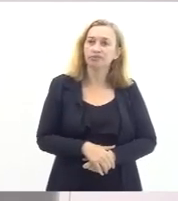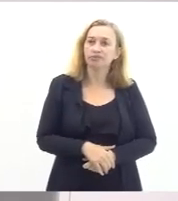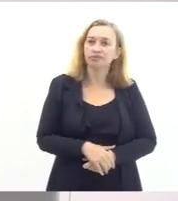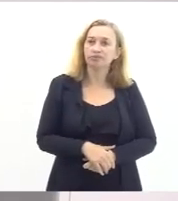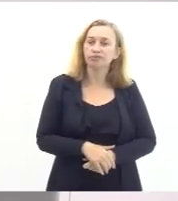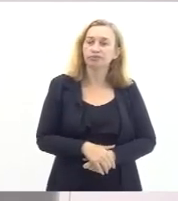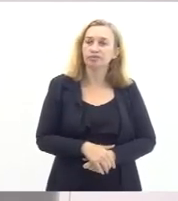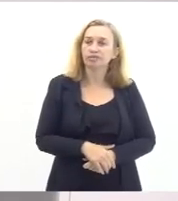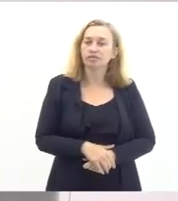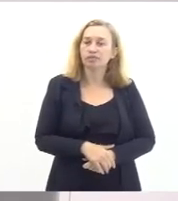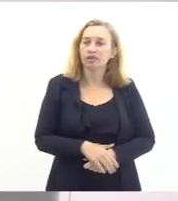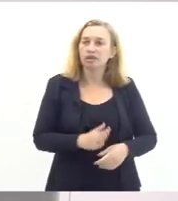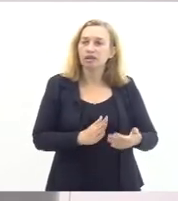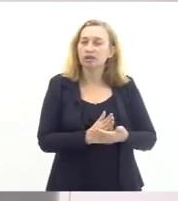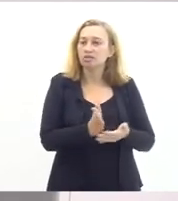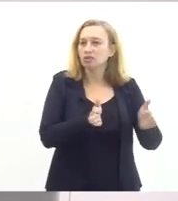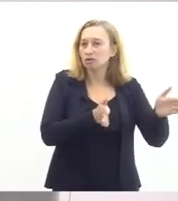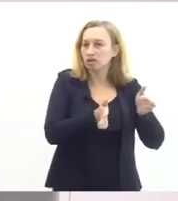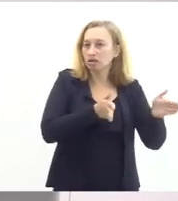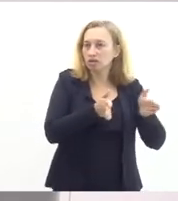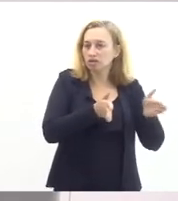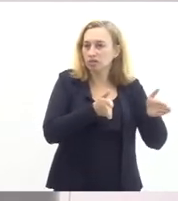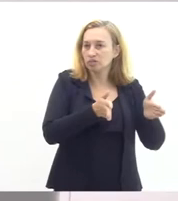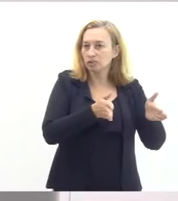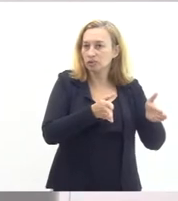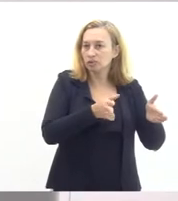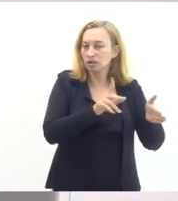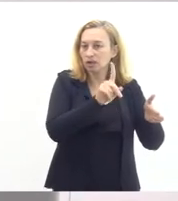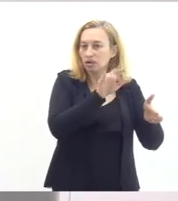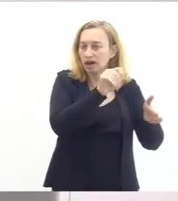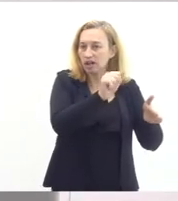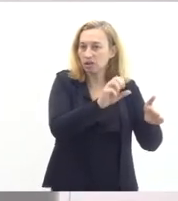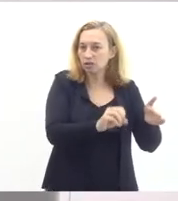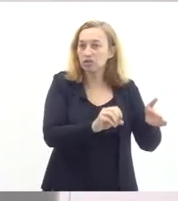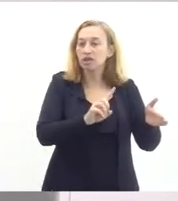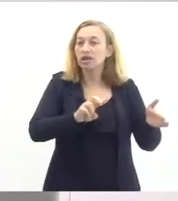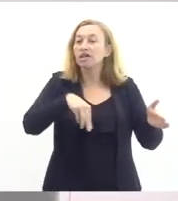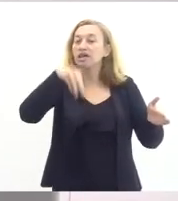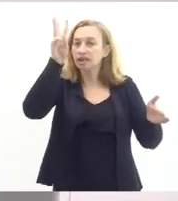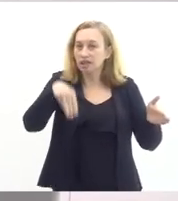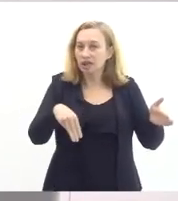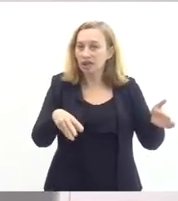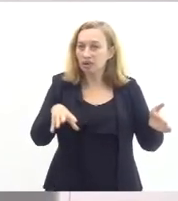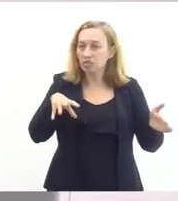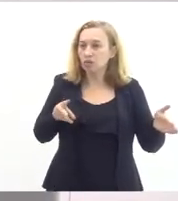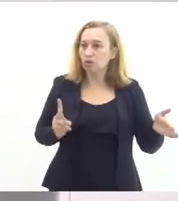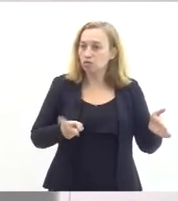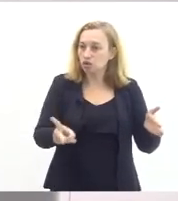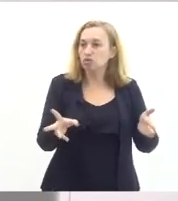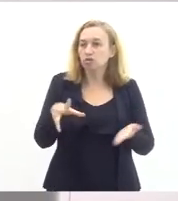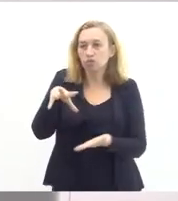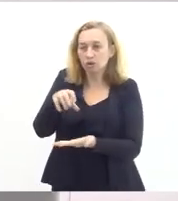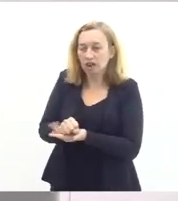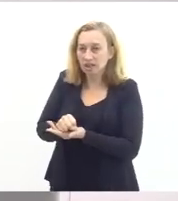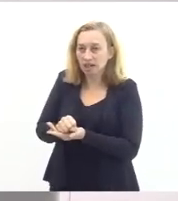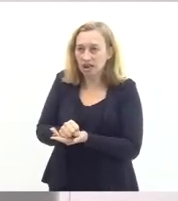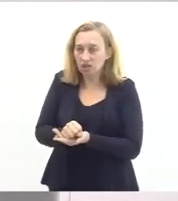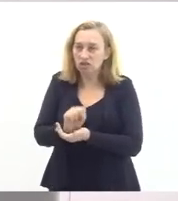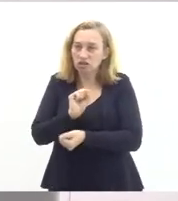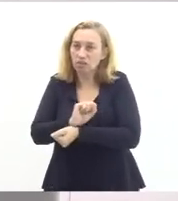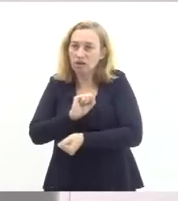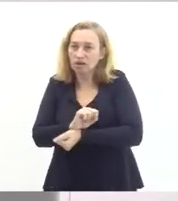foi homologado mas quem ficou no cadastro de reserva não foi então a gente precisa resolver essa questão a gente tem que